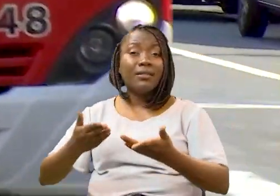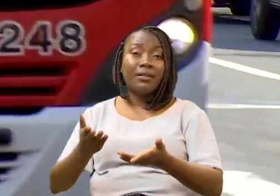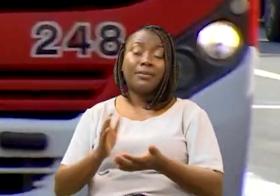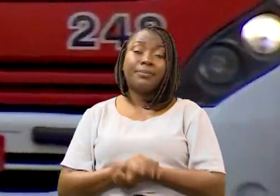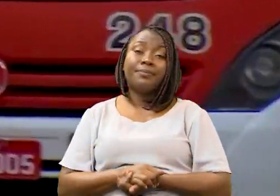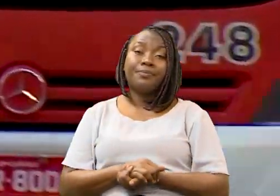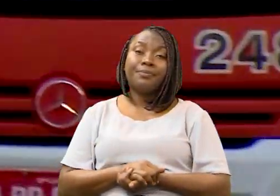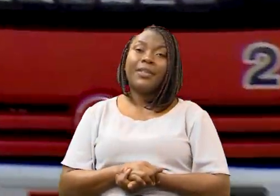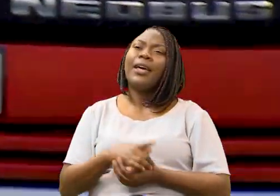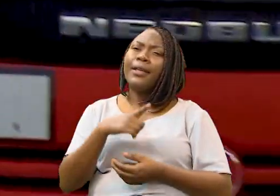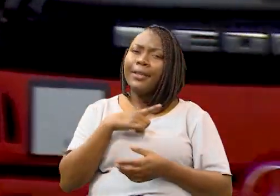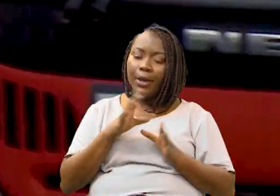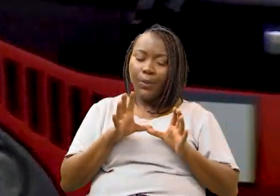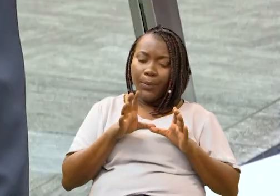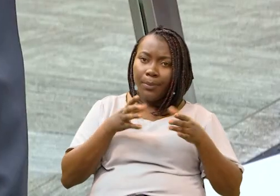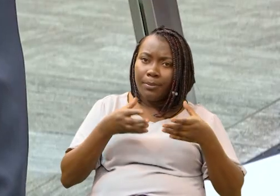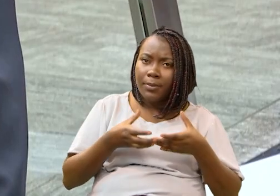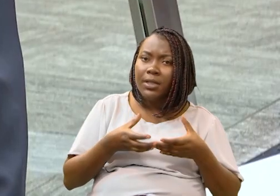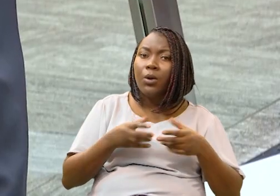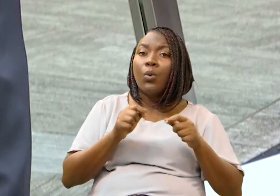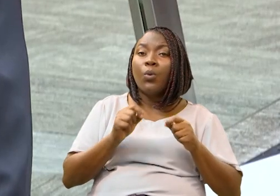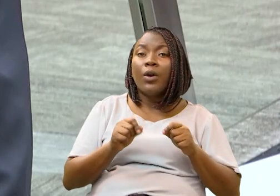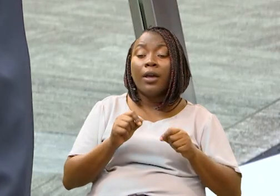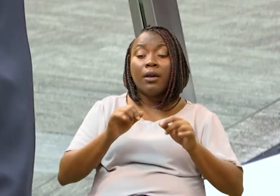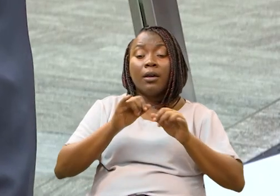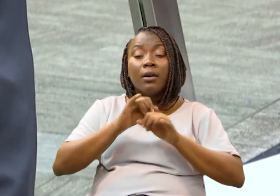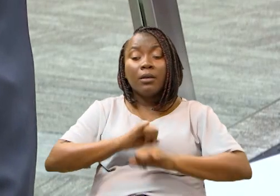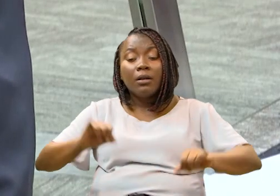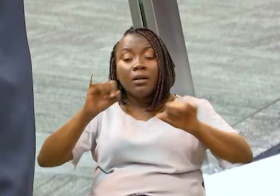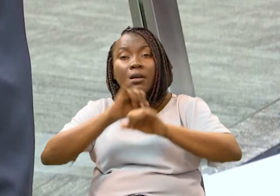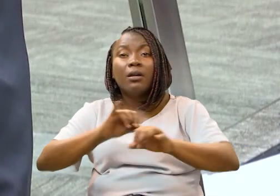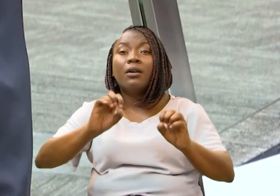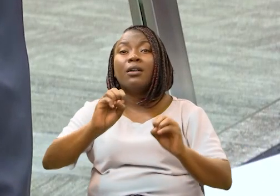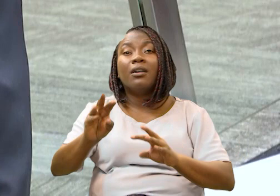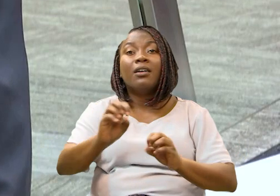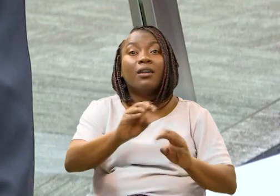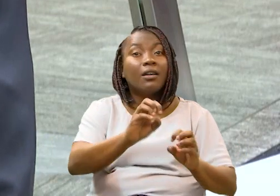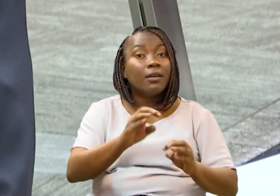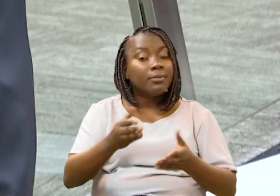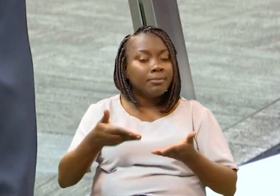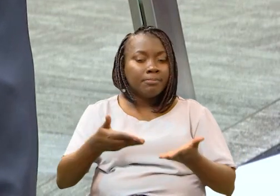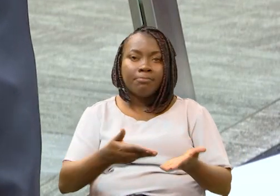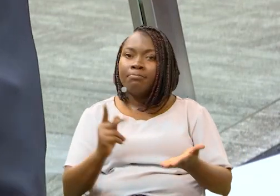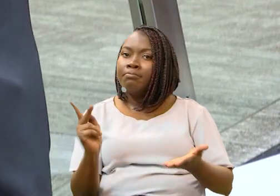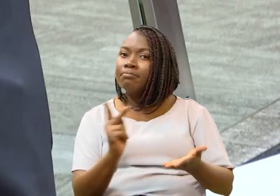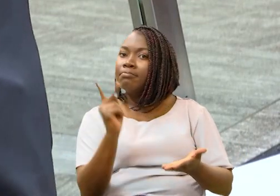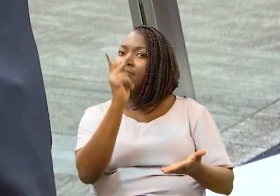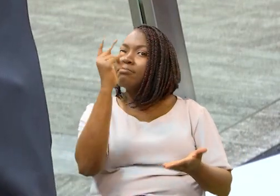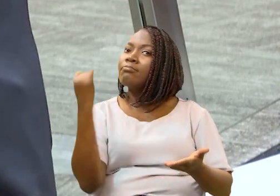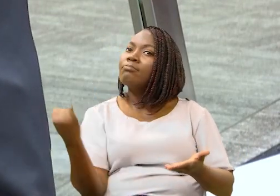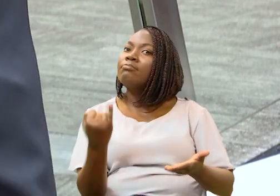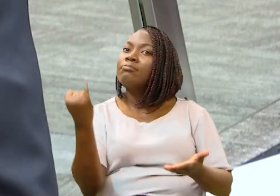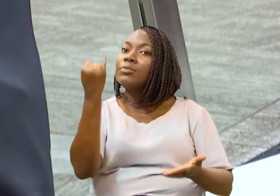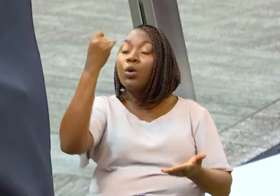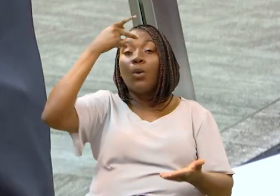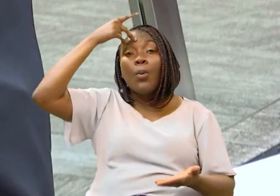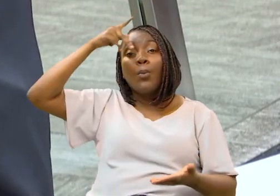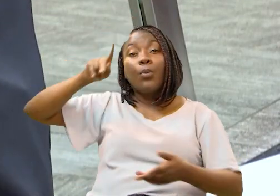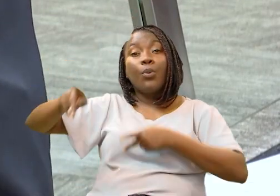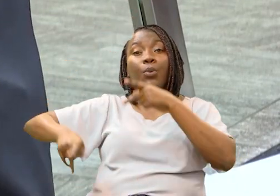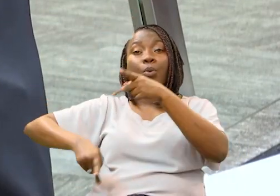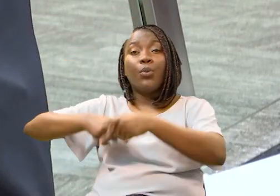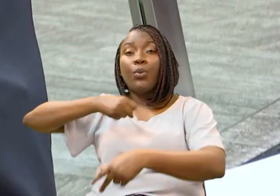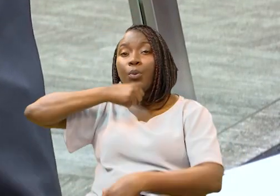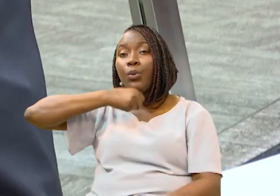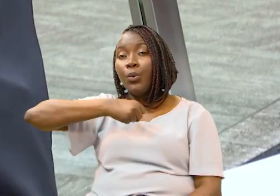pessoas que necessitam da medida. A Endec tem por missão fazer campanhas educativas. Essa, sem dúvida nenhuma, é de grande valia e